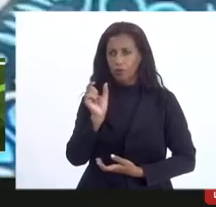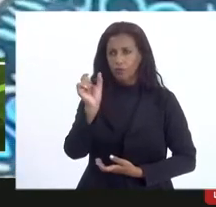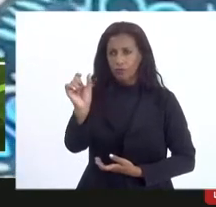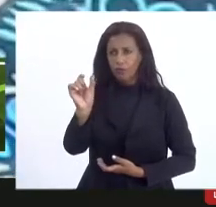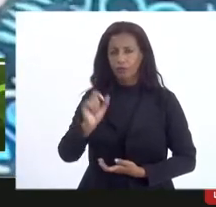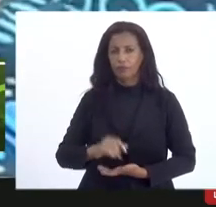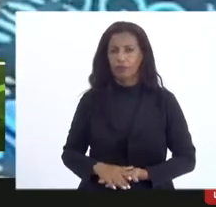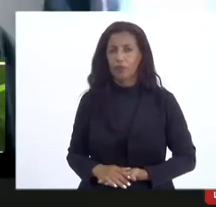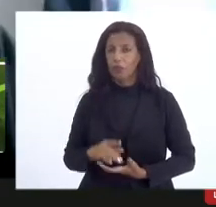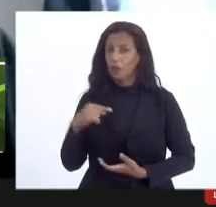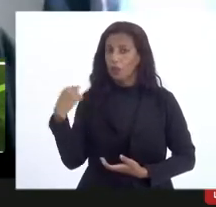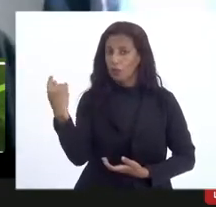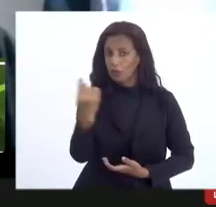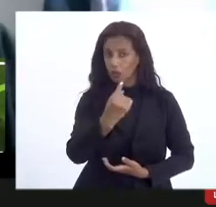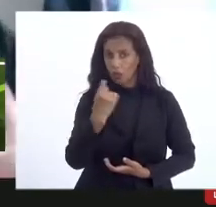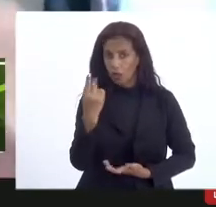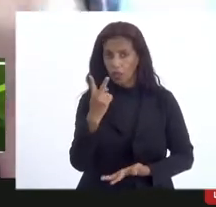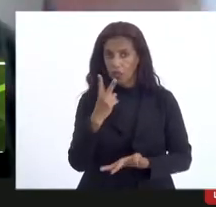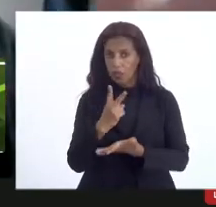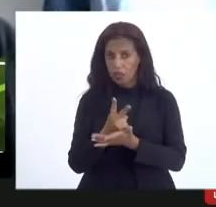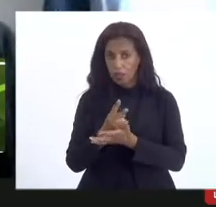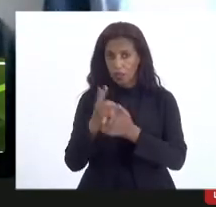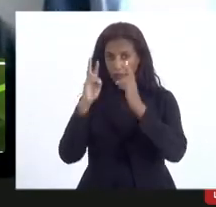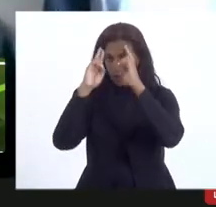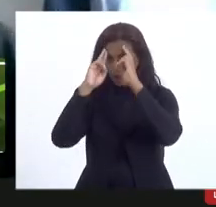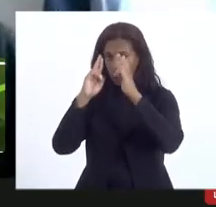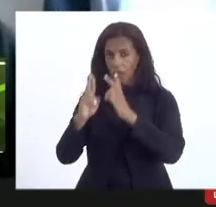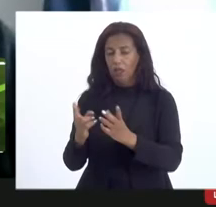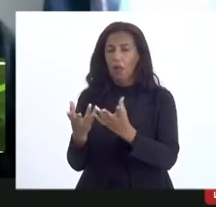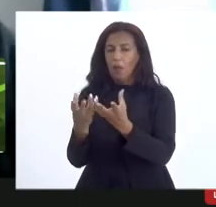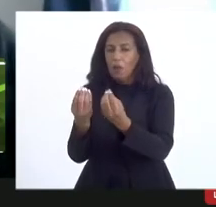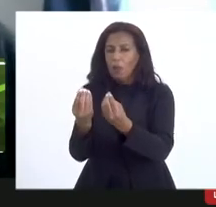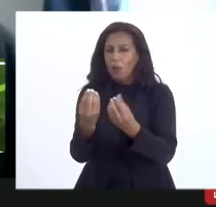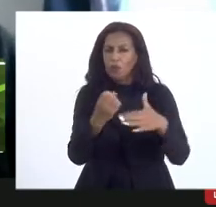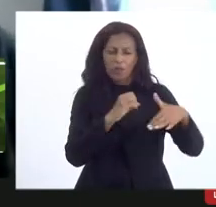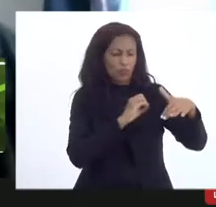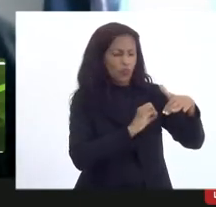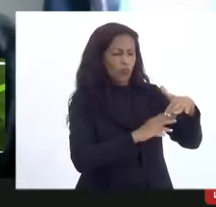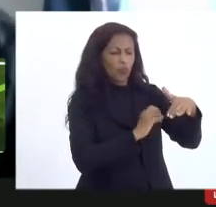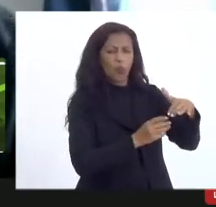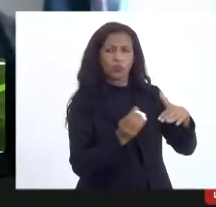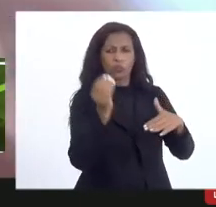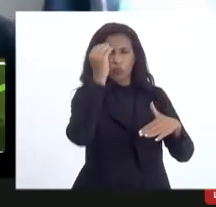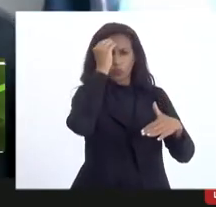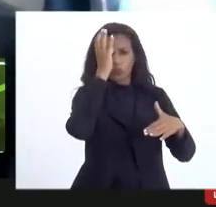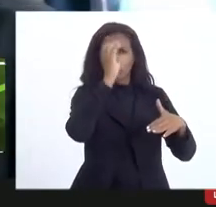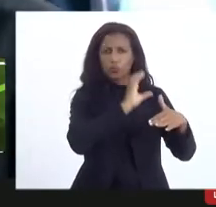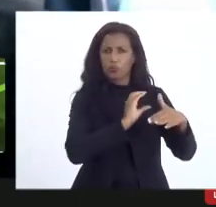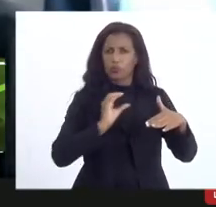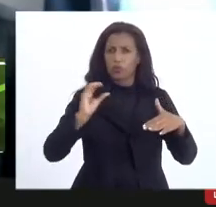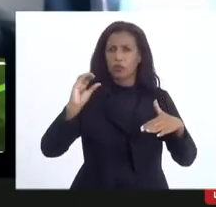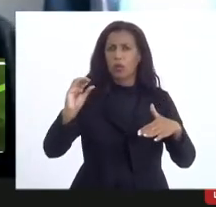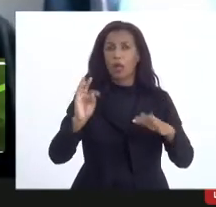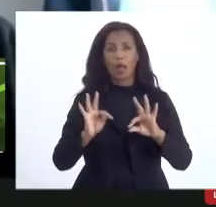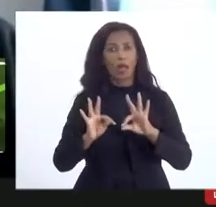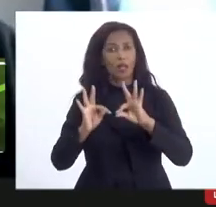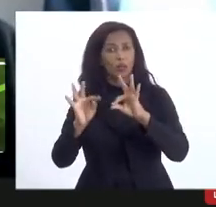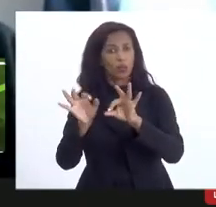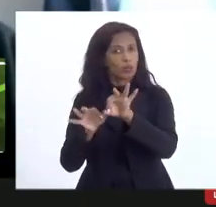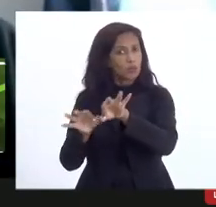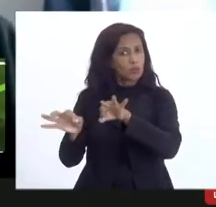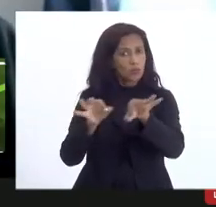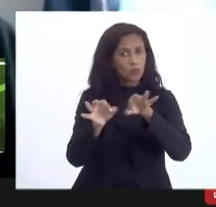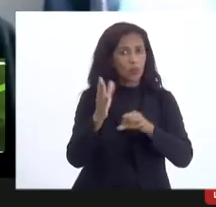nós sempre respeitamos muito desde a lei do Fundo Estadual de Cultura Ampliação a todas as formas de saber e de